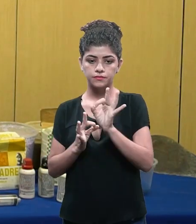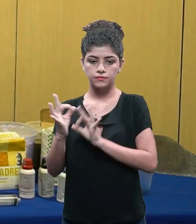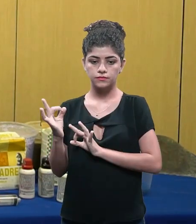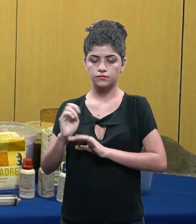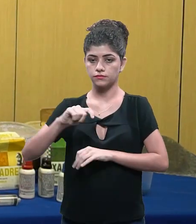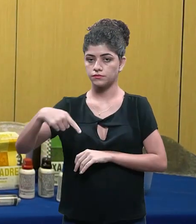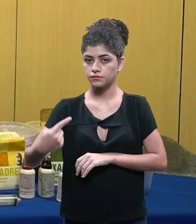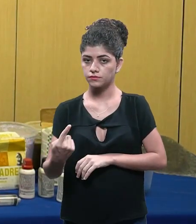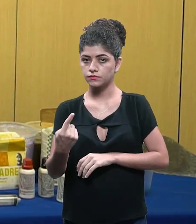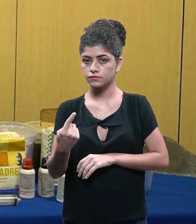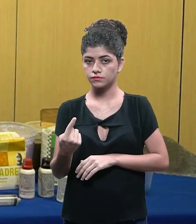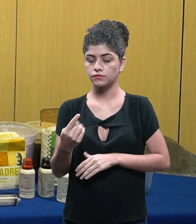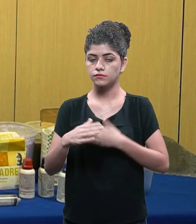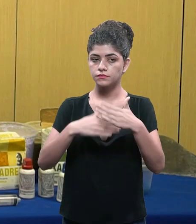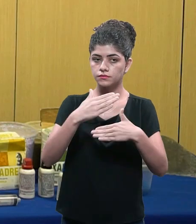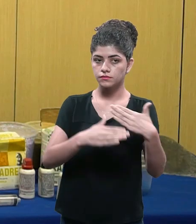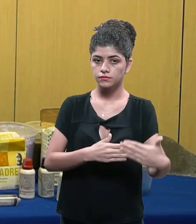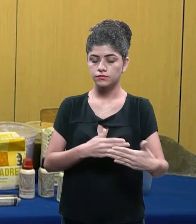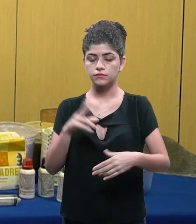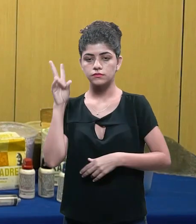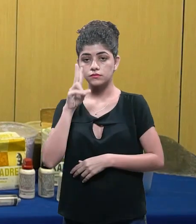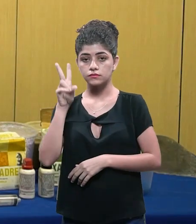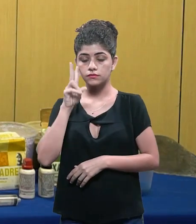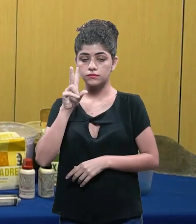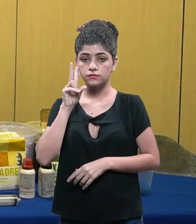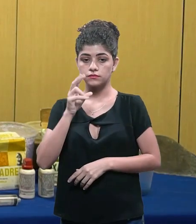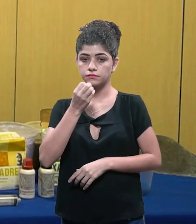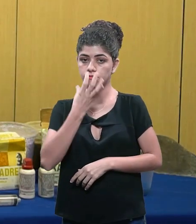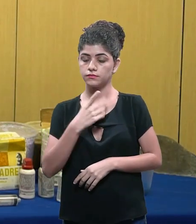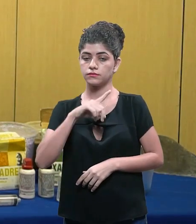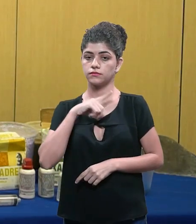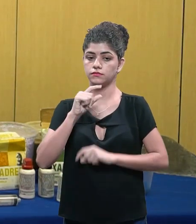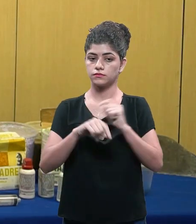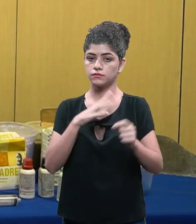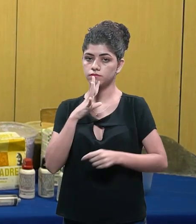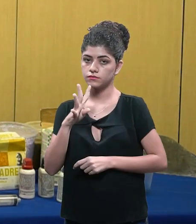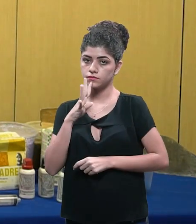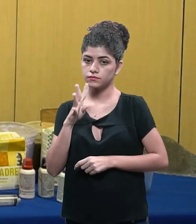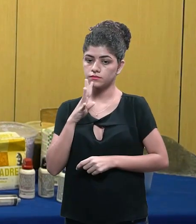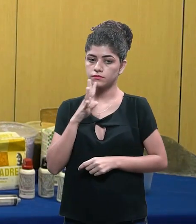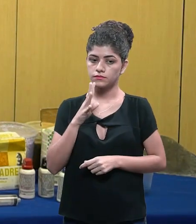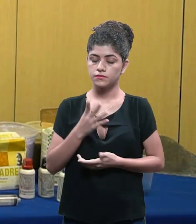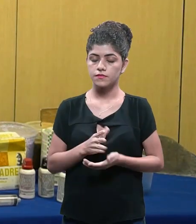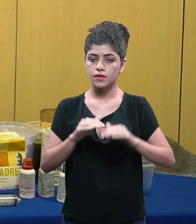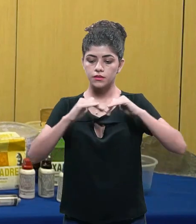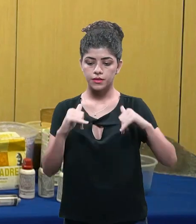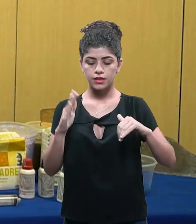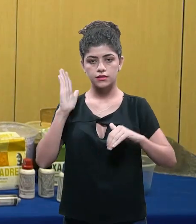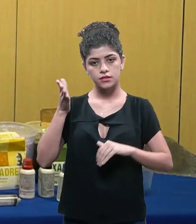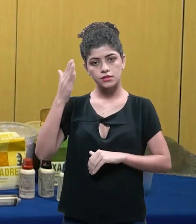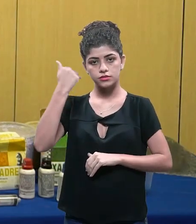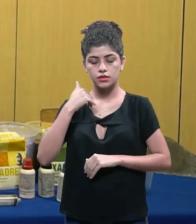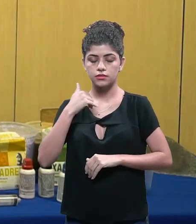montar a forma pra pro próximo processo começar a misturar então lembre-se bem a etapa é conhecer os materiais separei os